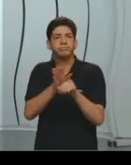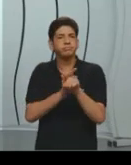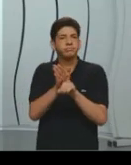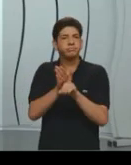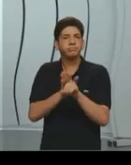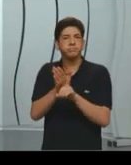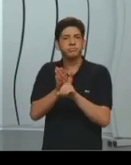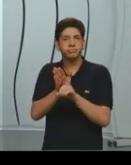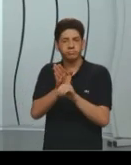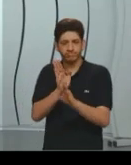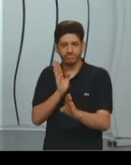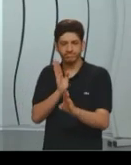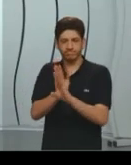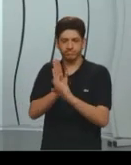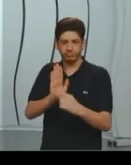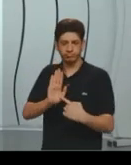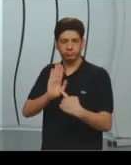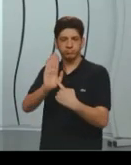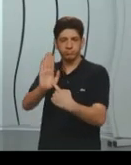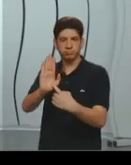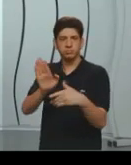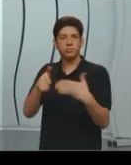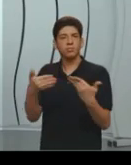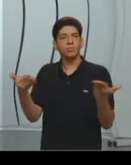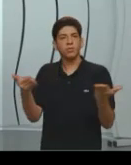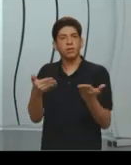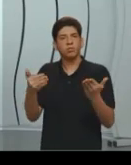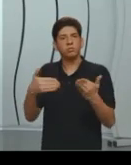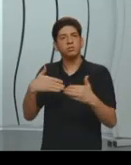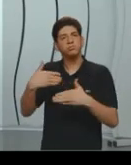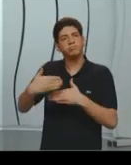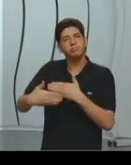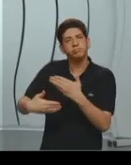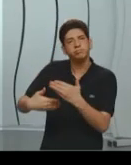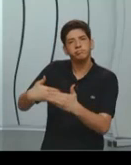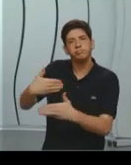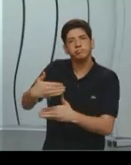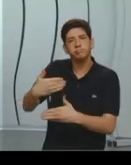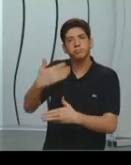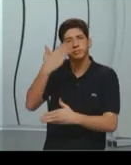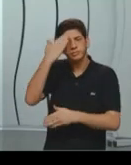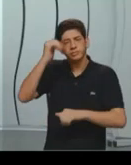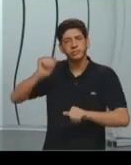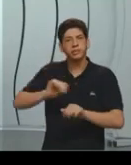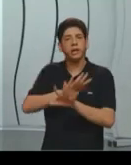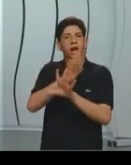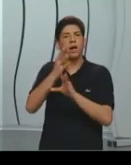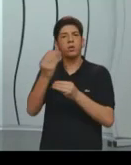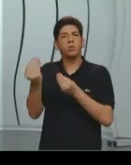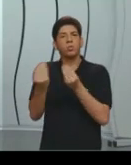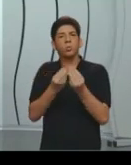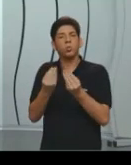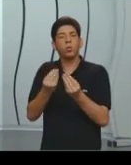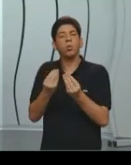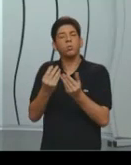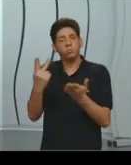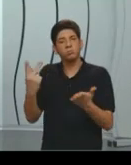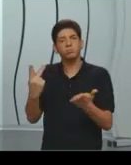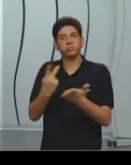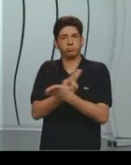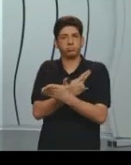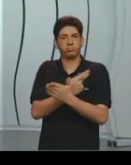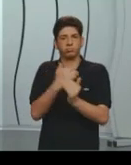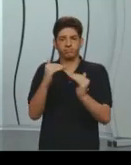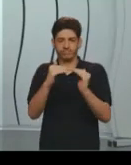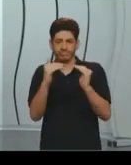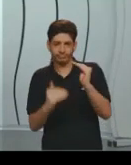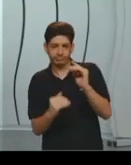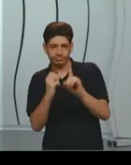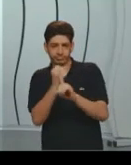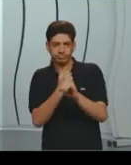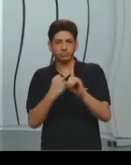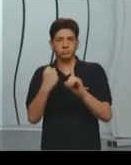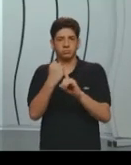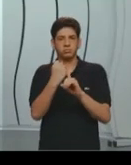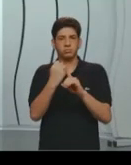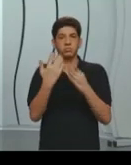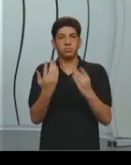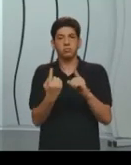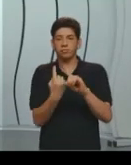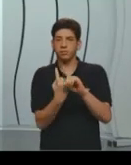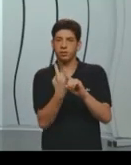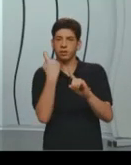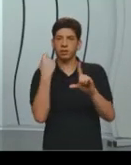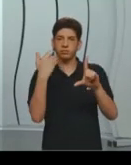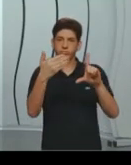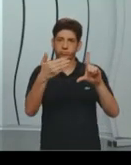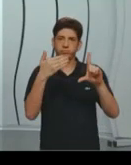processo bem lento aqui nessa discussão que a gente vai fazer hoje para a gente entender o processo e aquilo que a gente aprendeu nas primeiras aulas sobre o